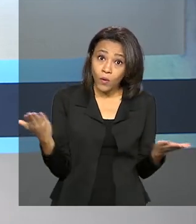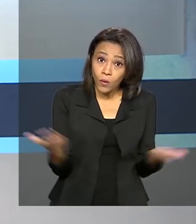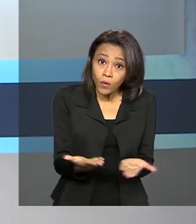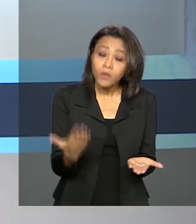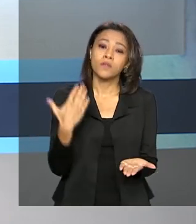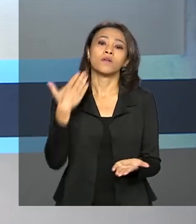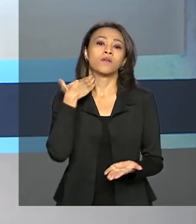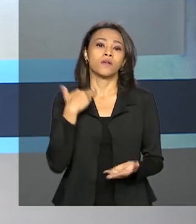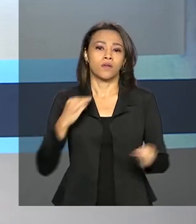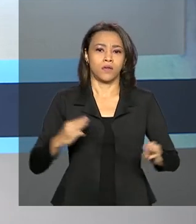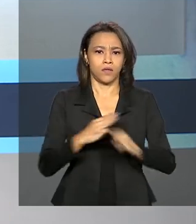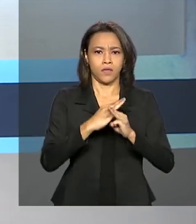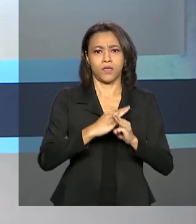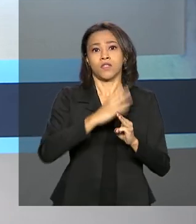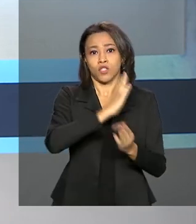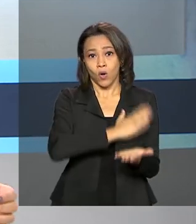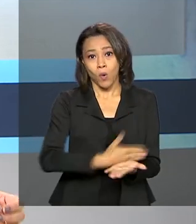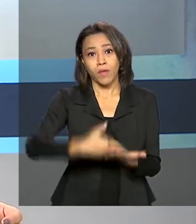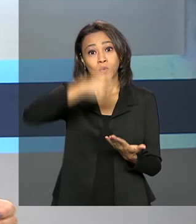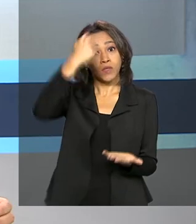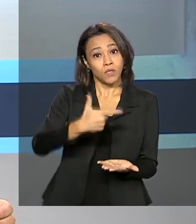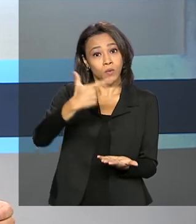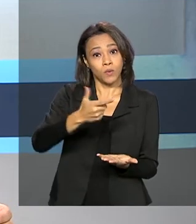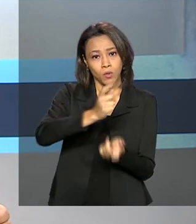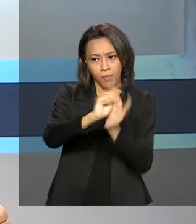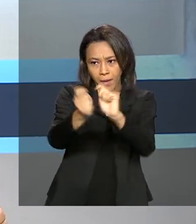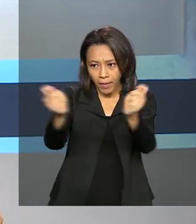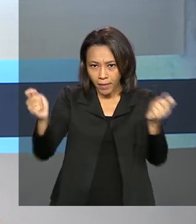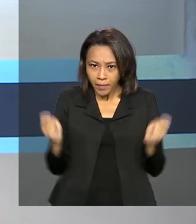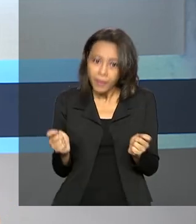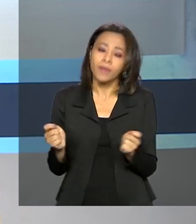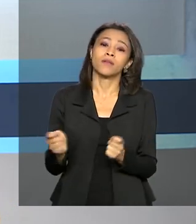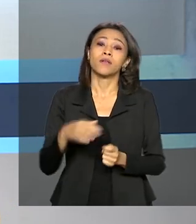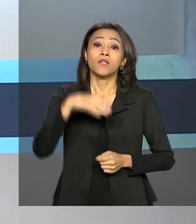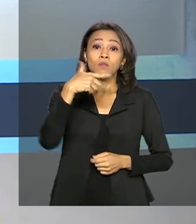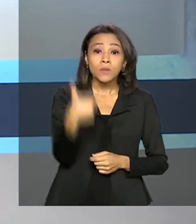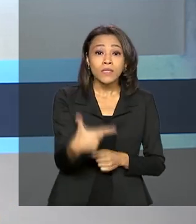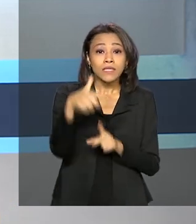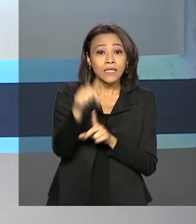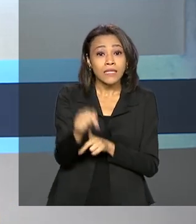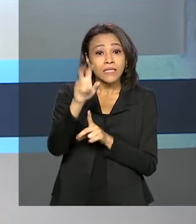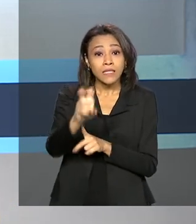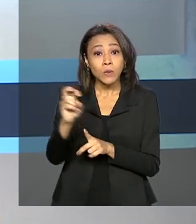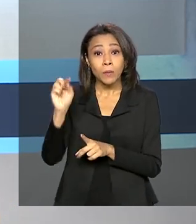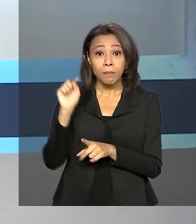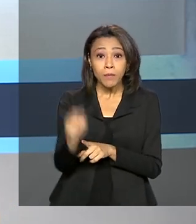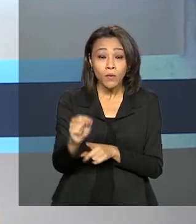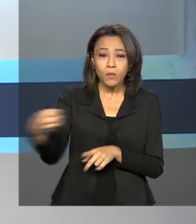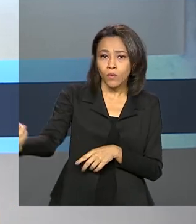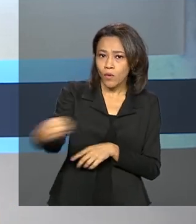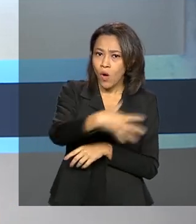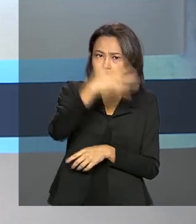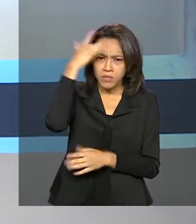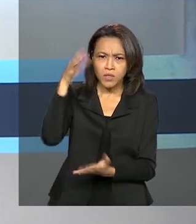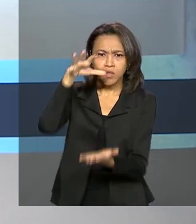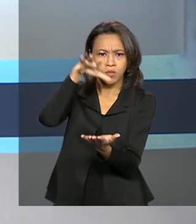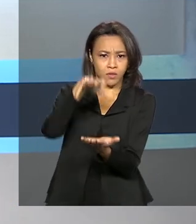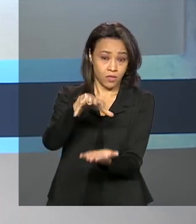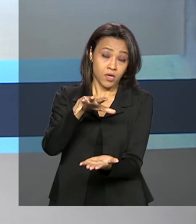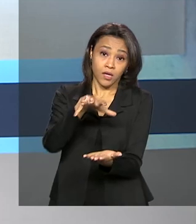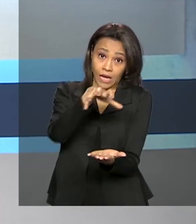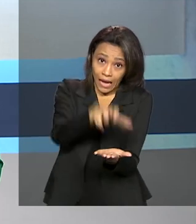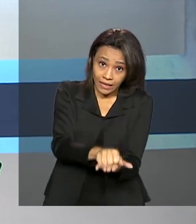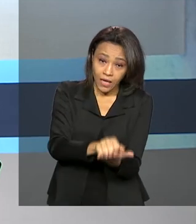segundo ciclo de repasses. Estão incluídos 275 mil novos beneficiários que tiveram o cadastro